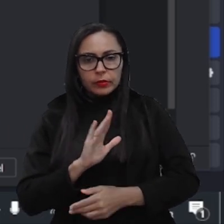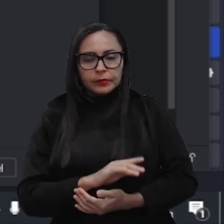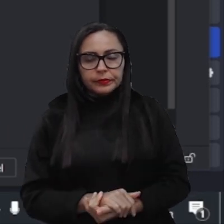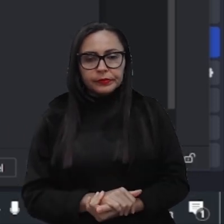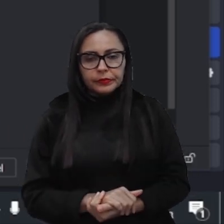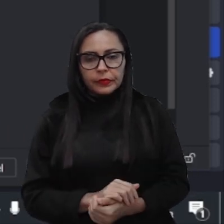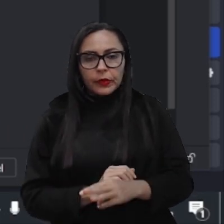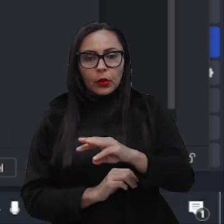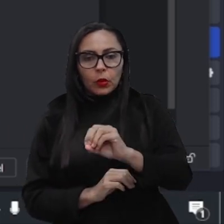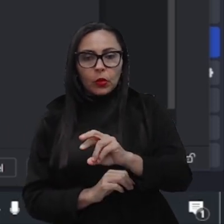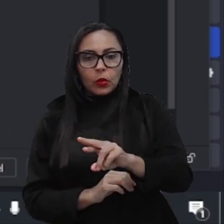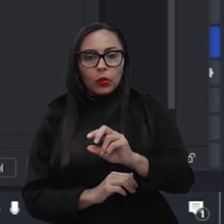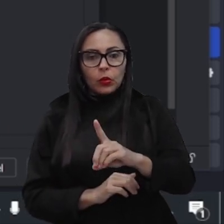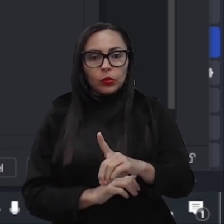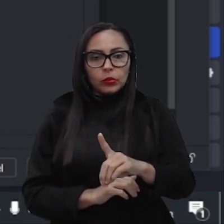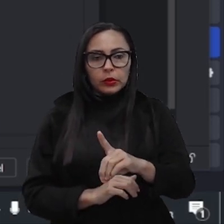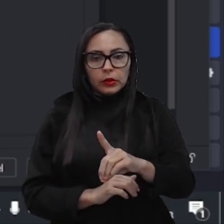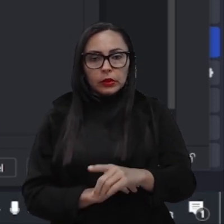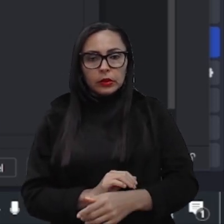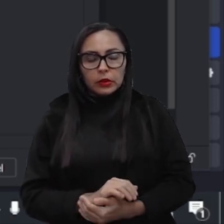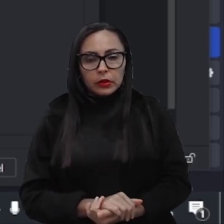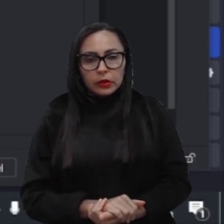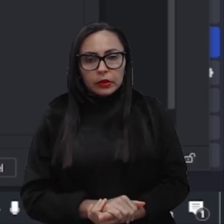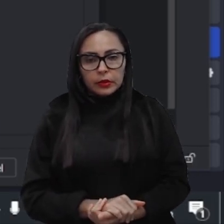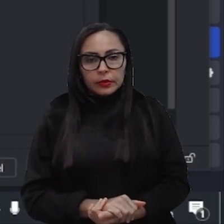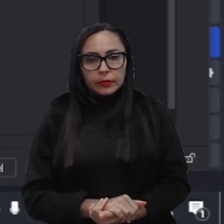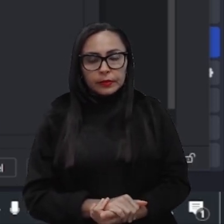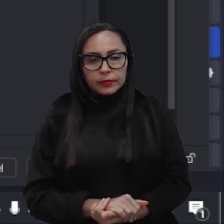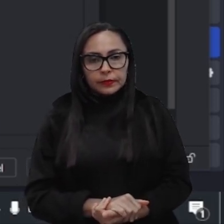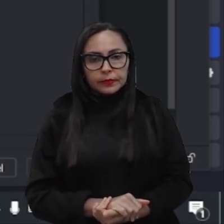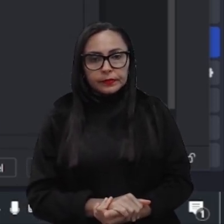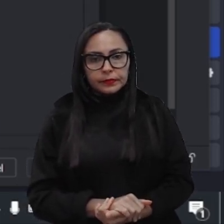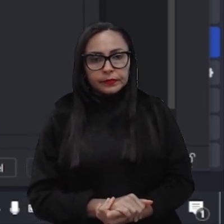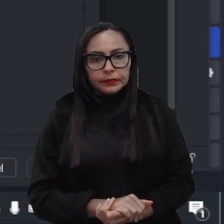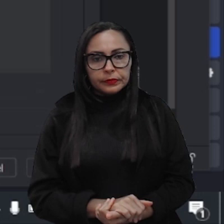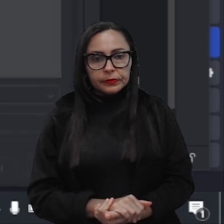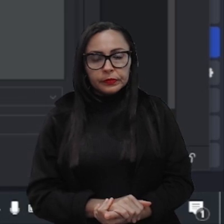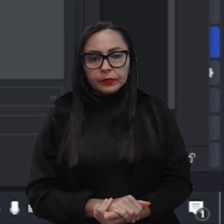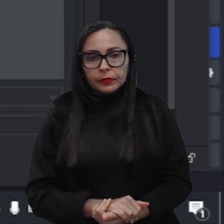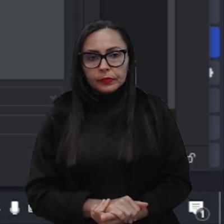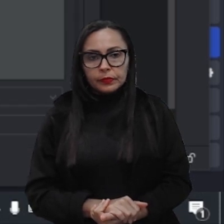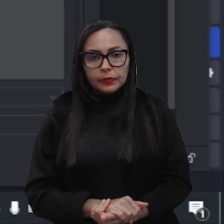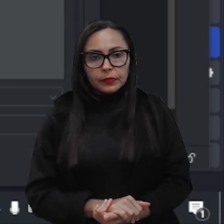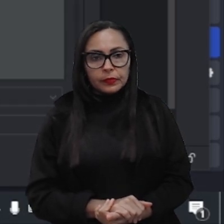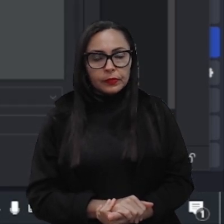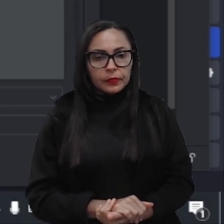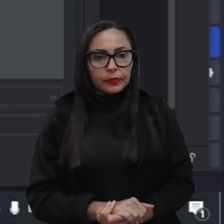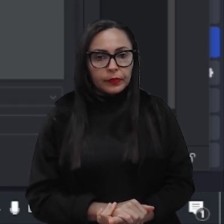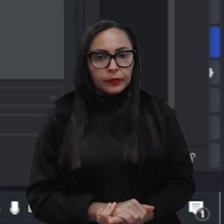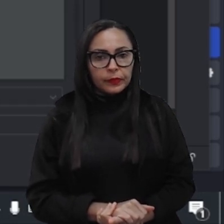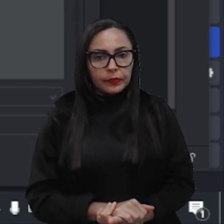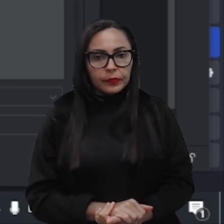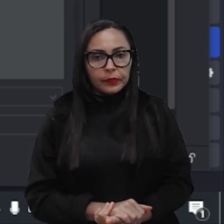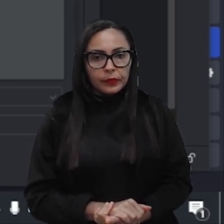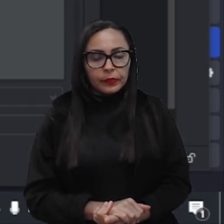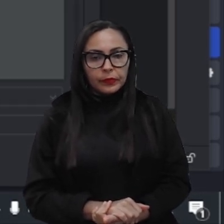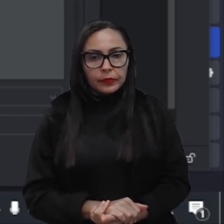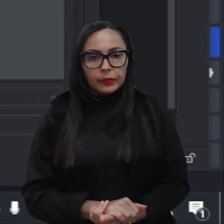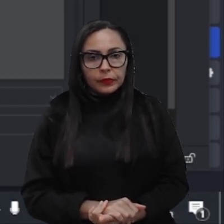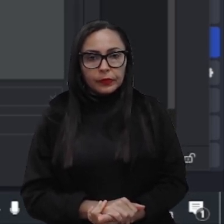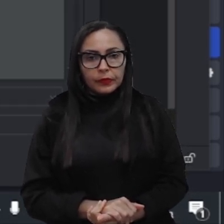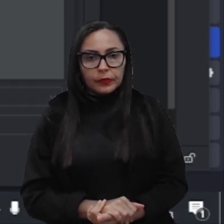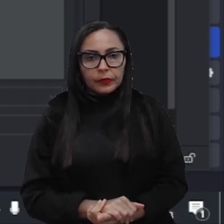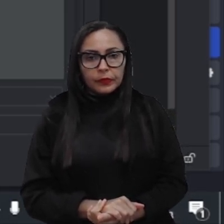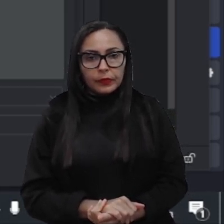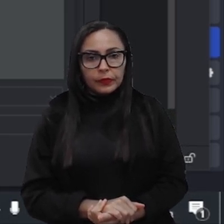embaixo, clica na base, tem esse interpretador em Python Você o interpretador, clica no mais e